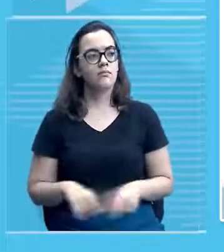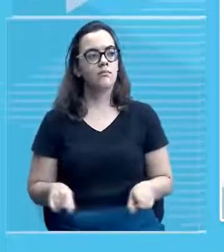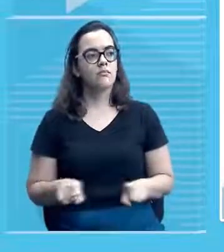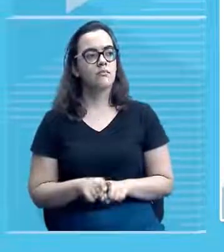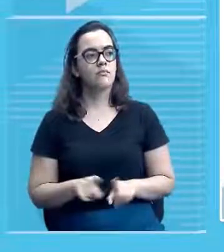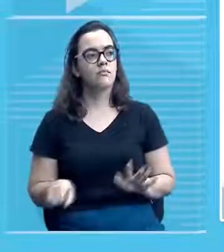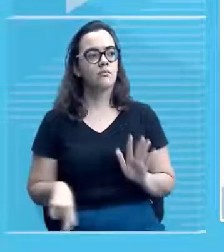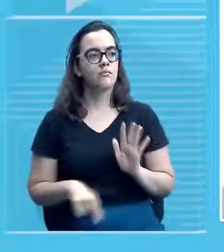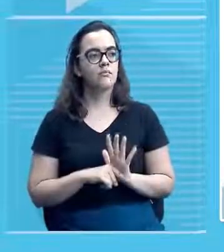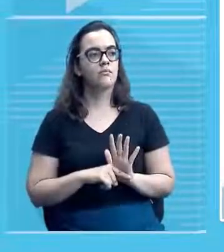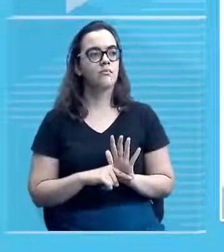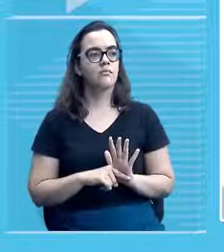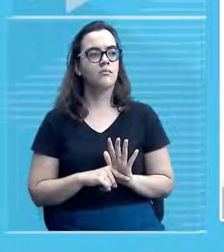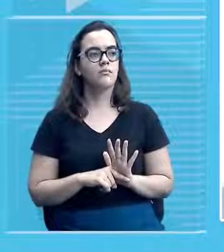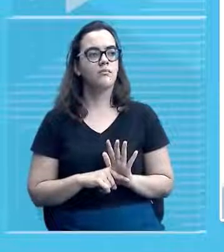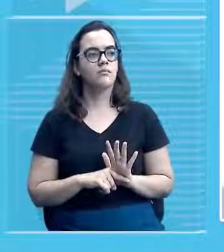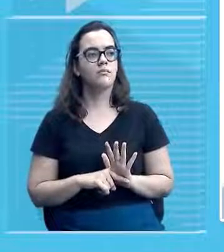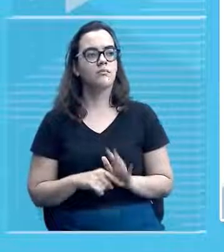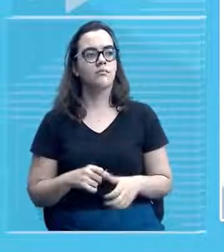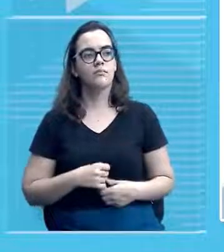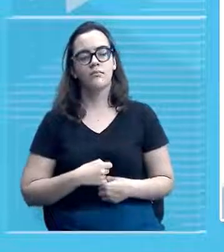pastoris e os maracatus